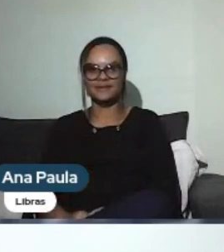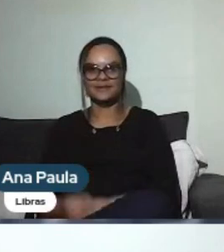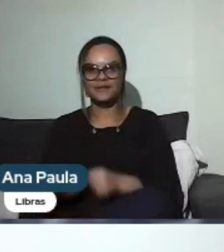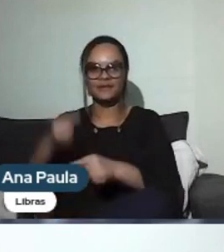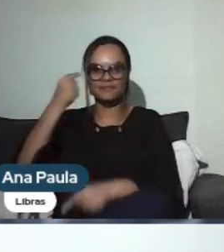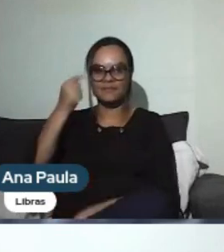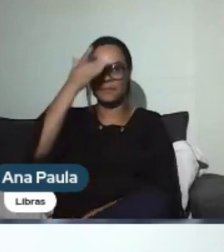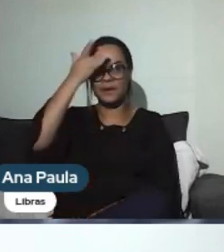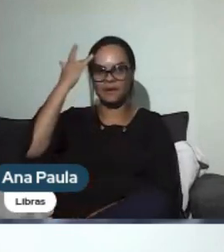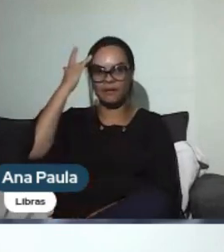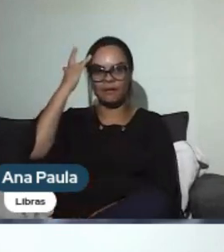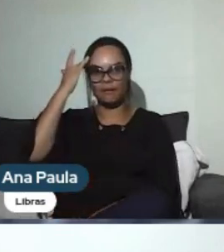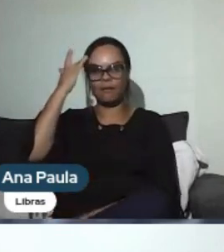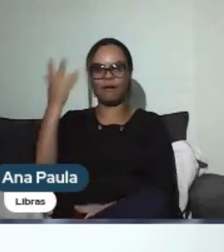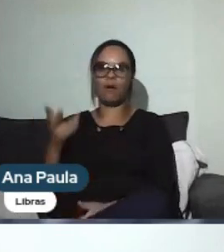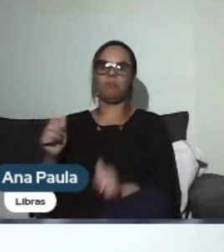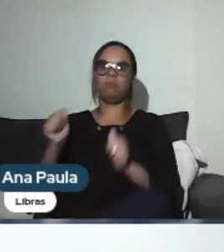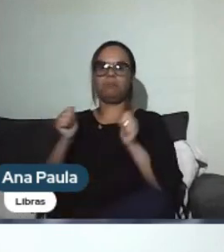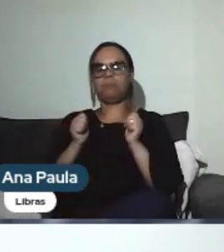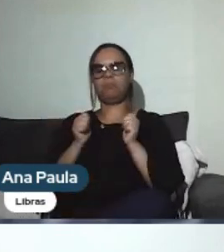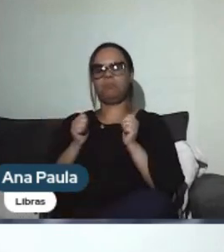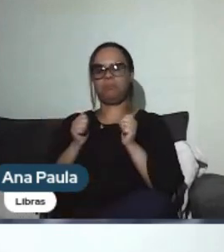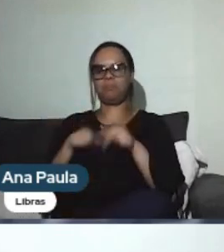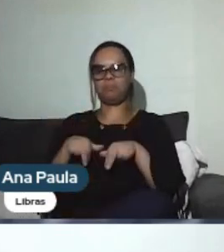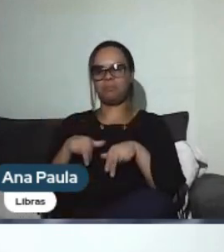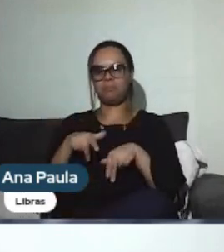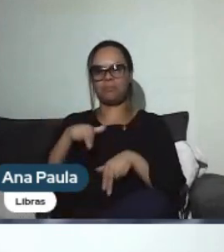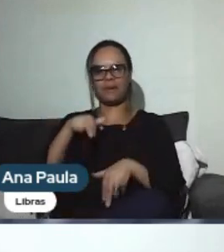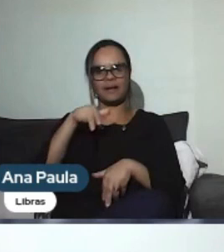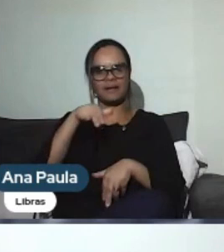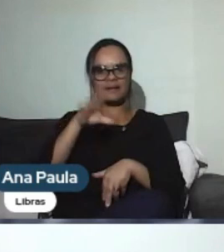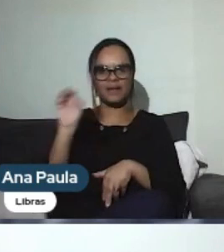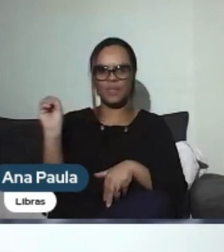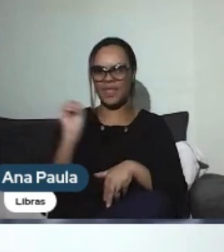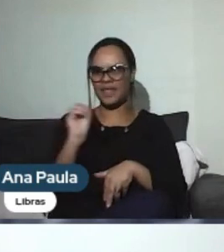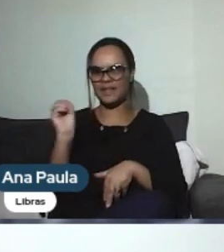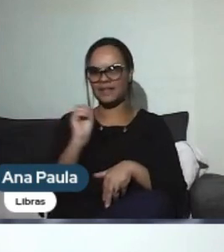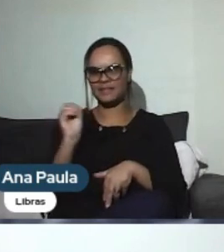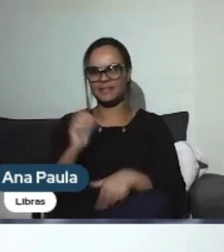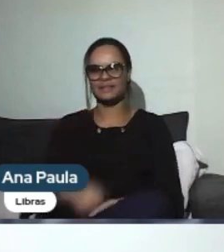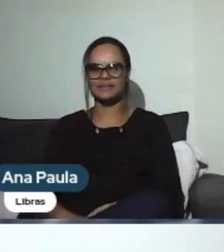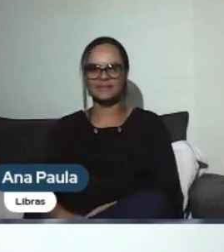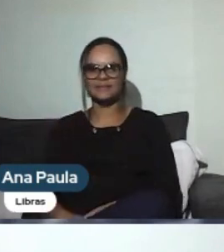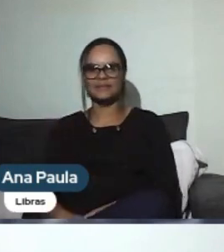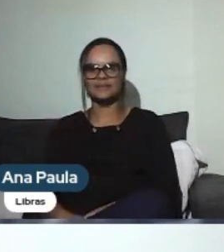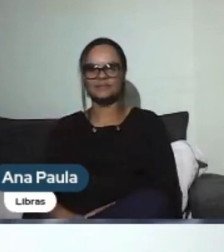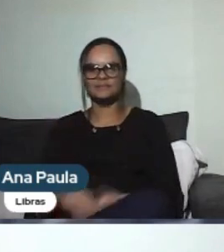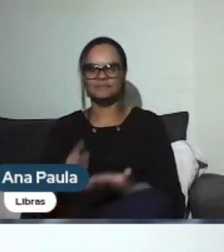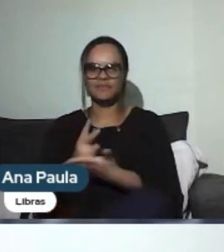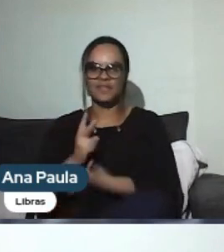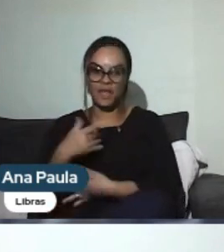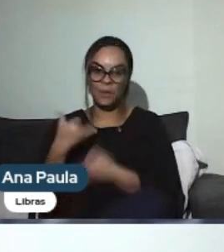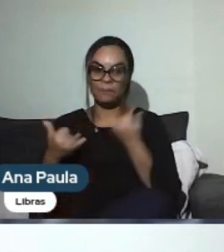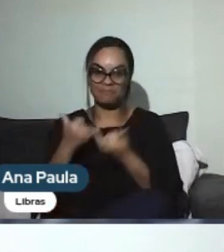pessoa extremamente sedentária, né? Eu não praticava atividade física de forma rotineira. Eu sempre brinco que eu